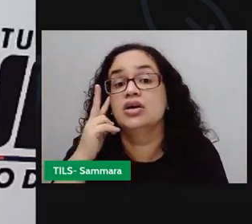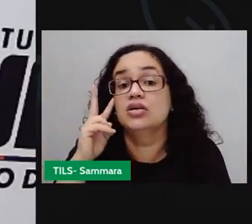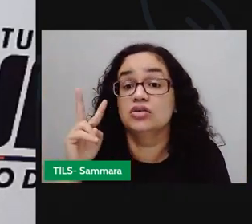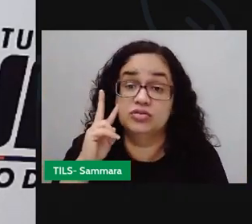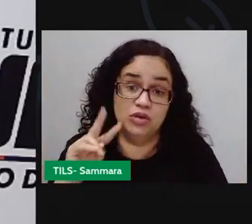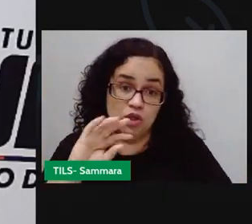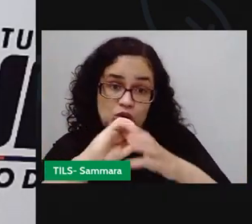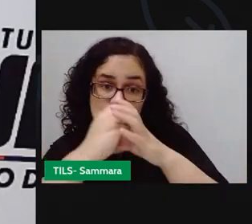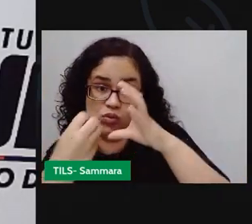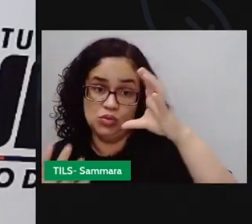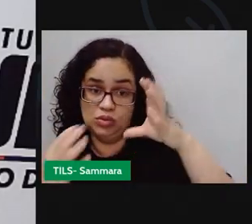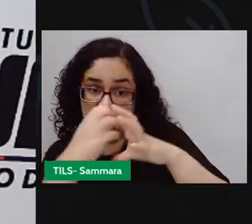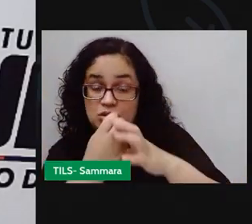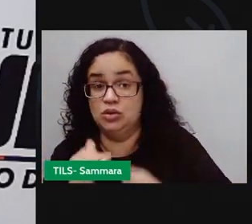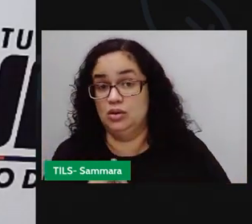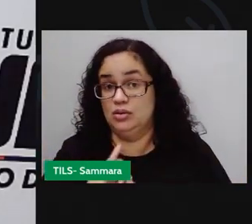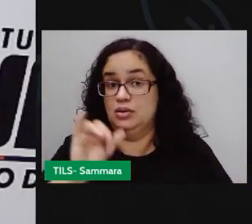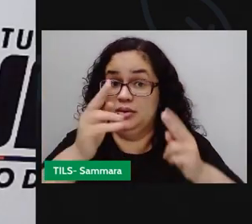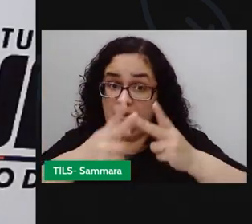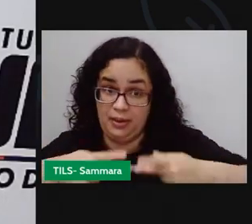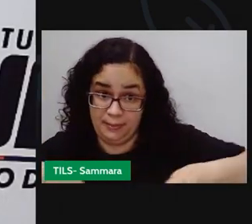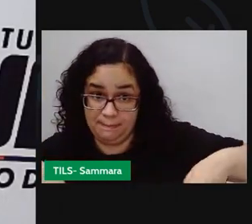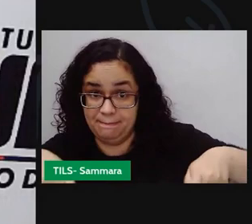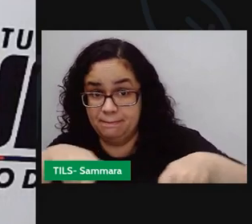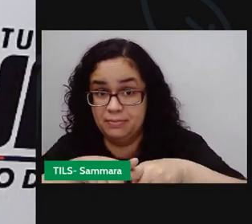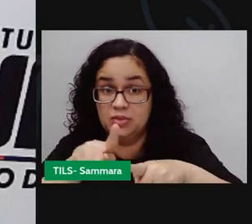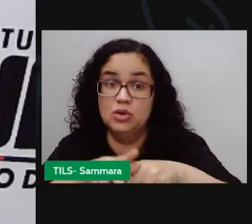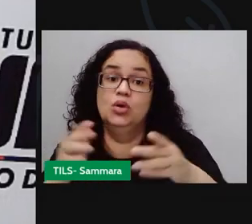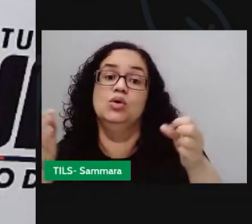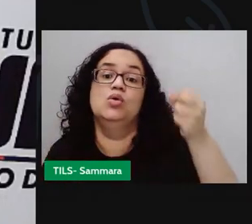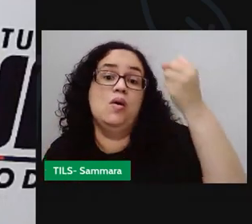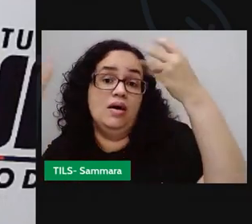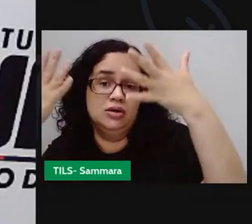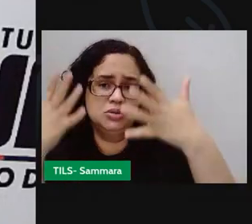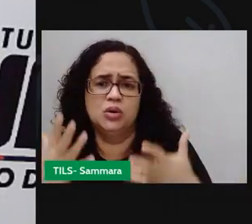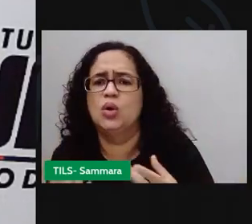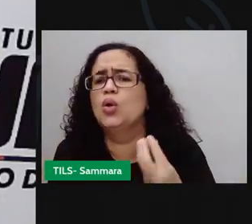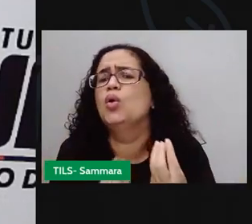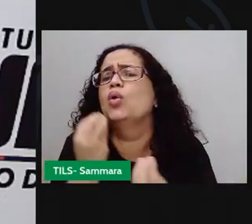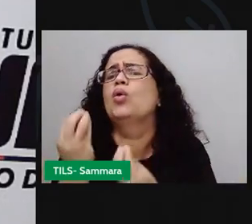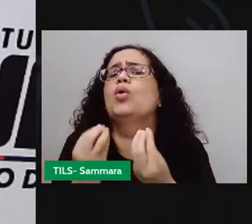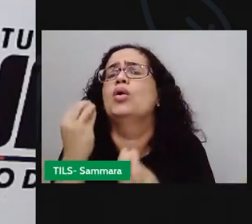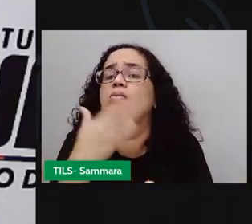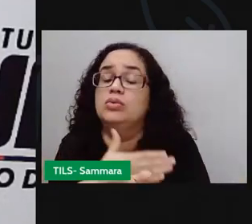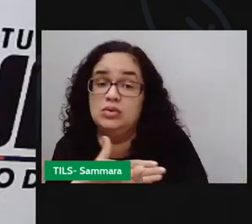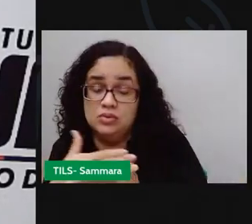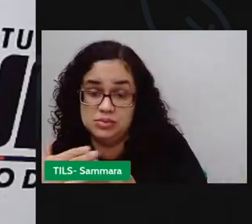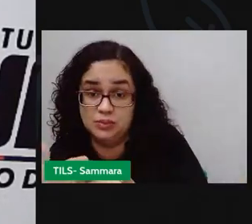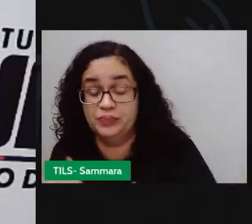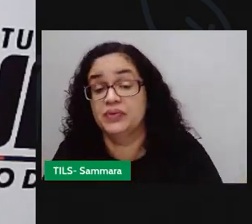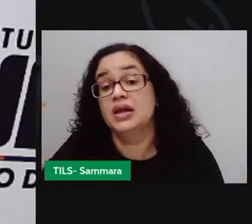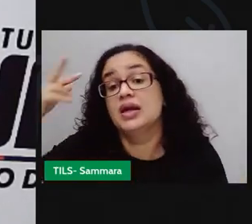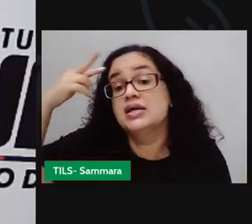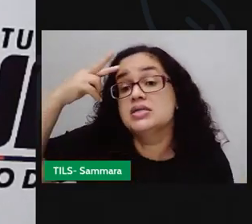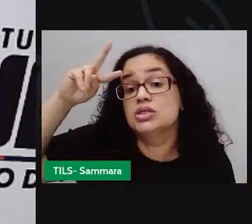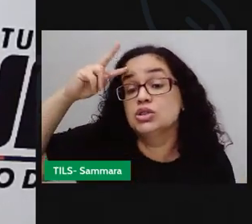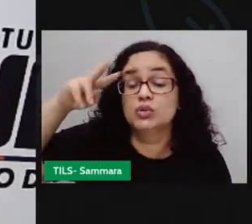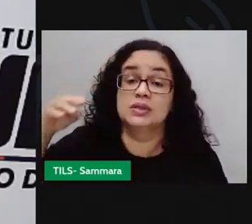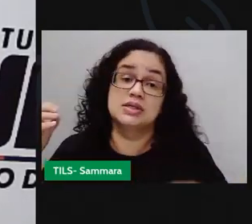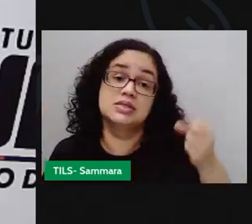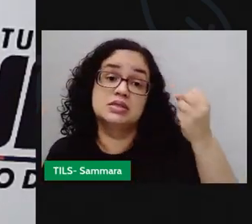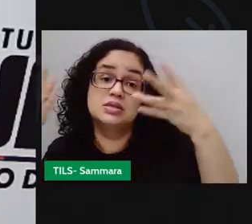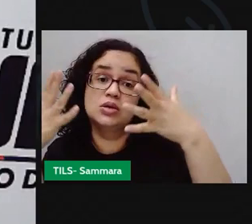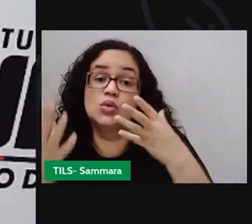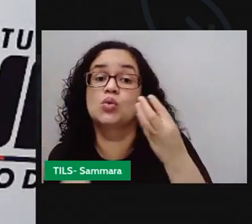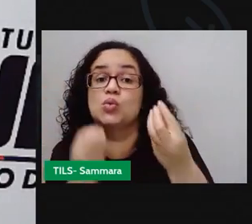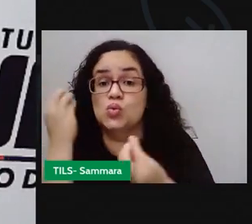uma característica dos contos populares, a explicação de como algo surgiu. E essa história explica o